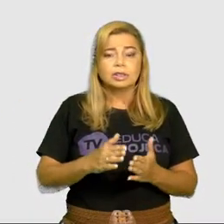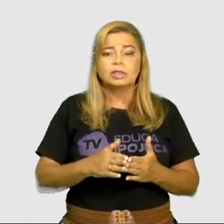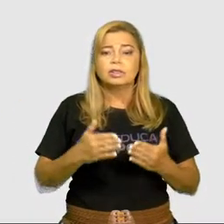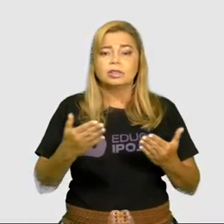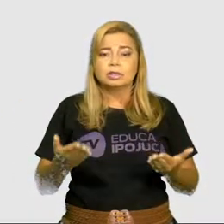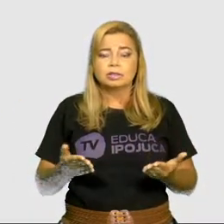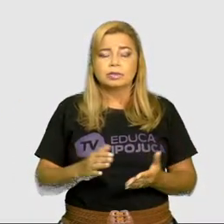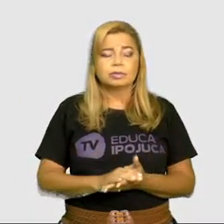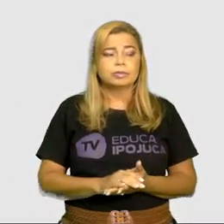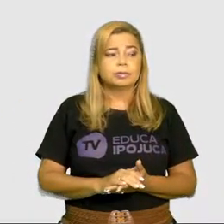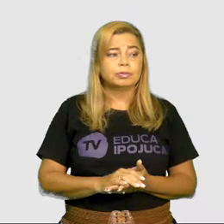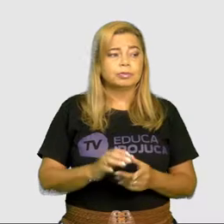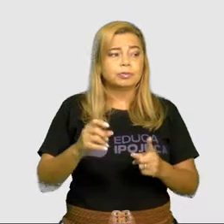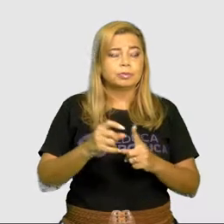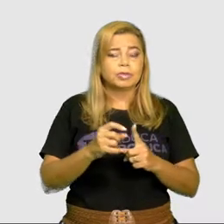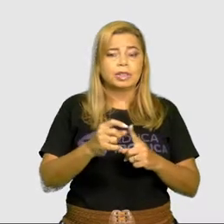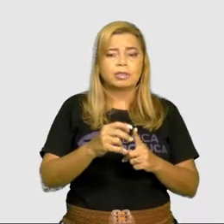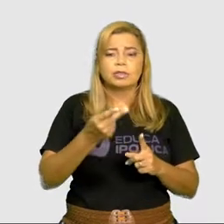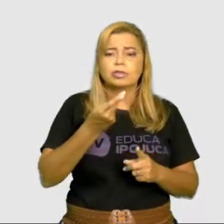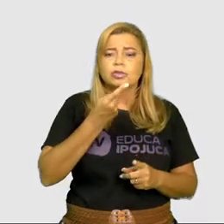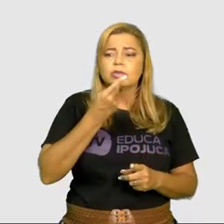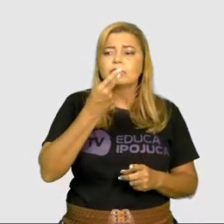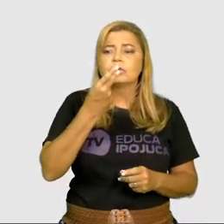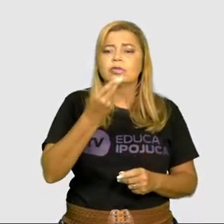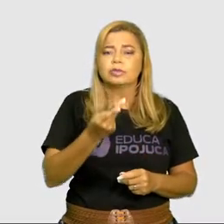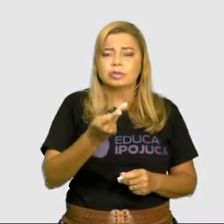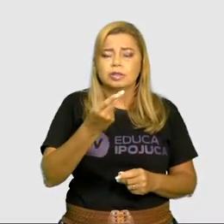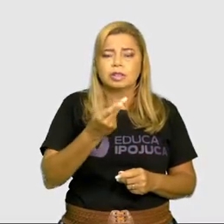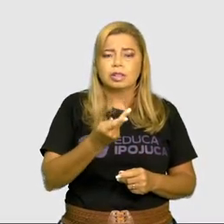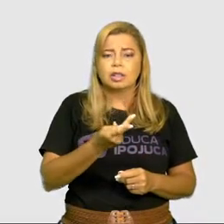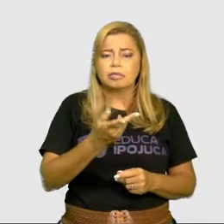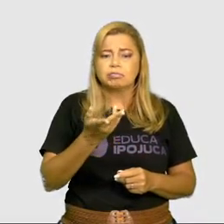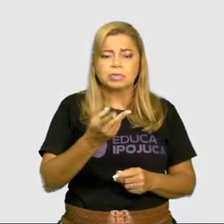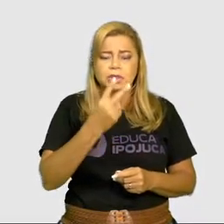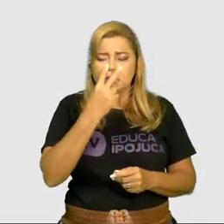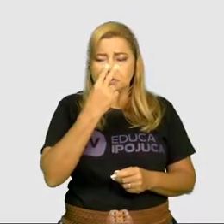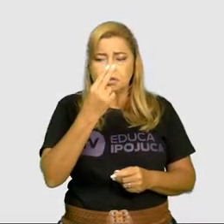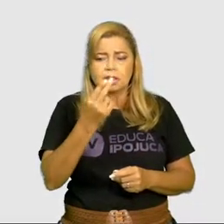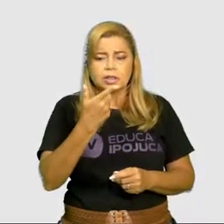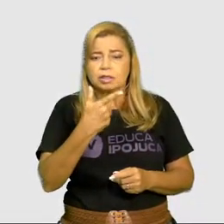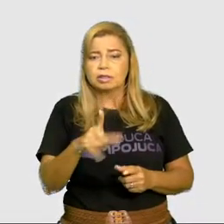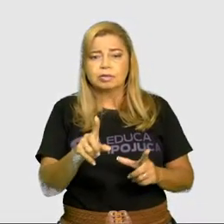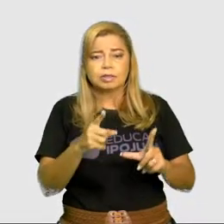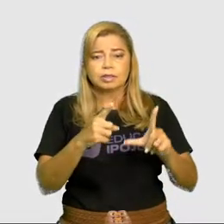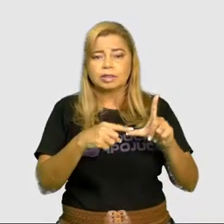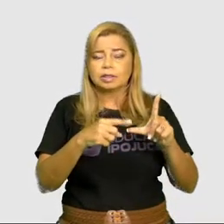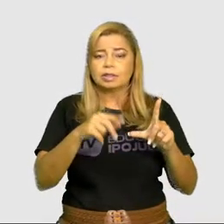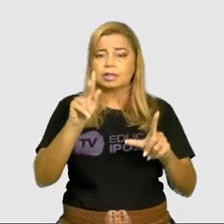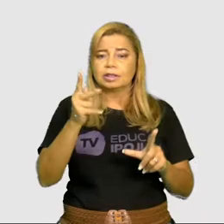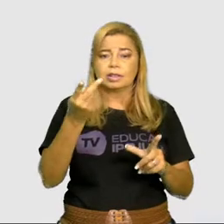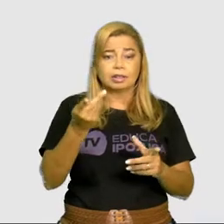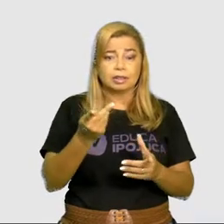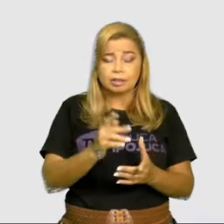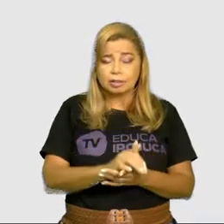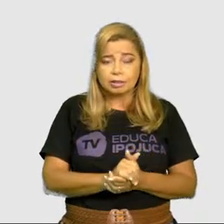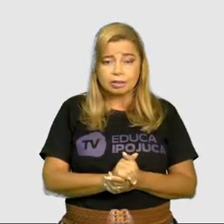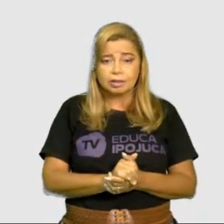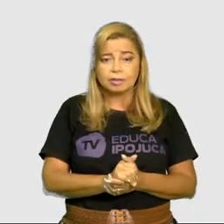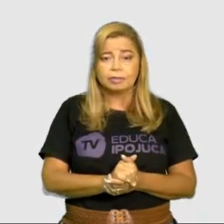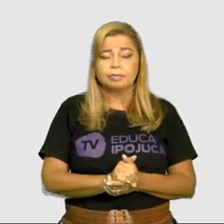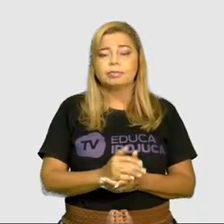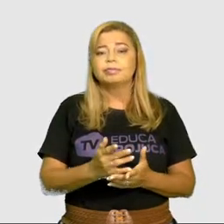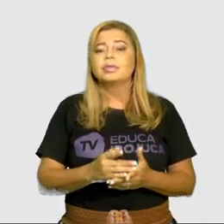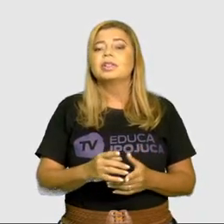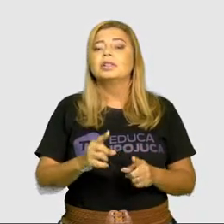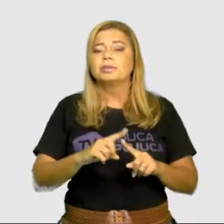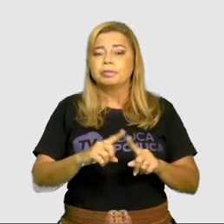que como a gente pronuncia, parece que não é com H, parece que quando a gente fala hiena, parece que é o I, ué, mas